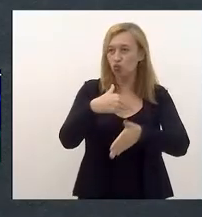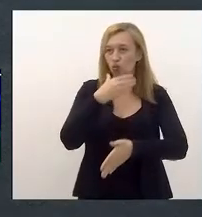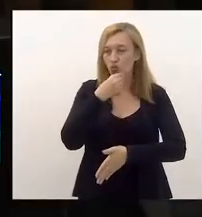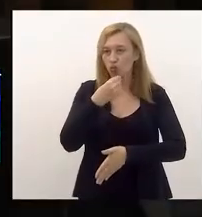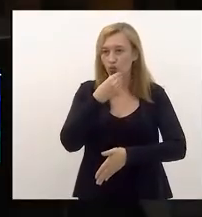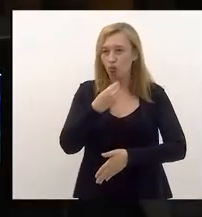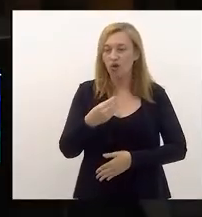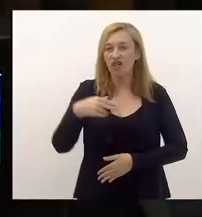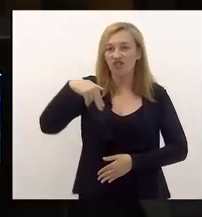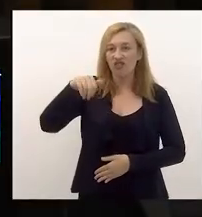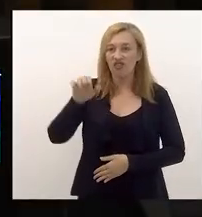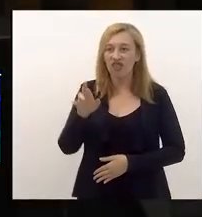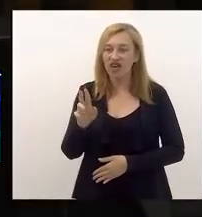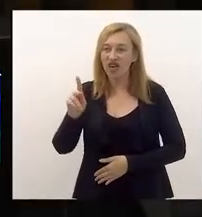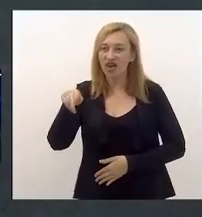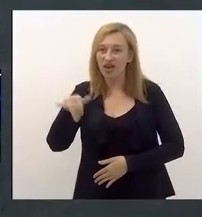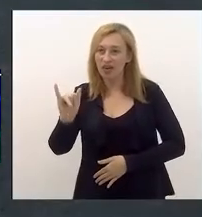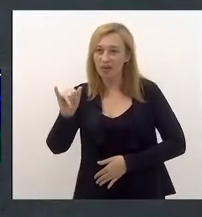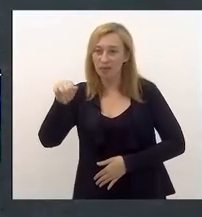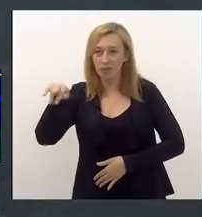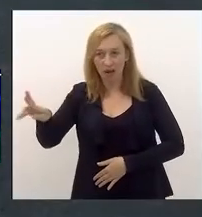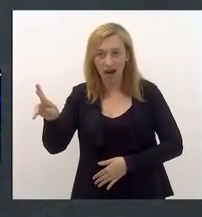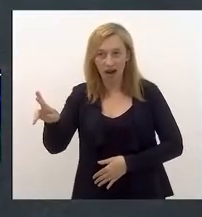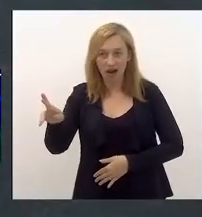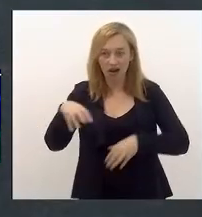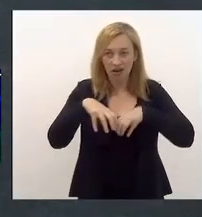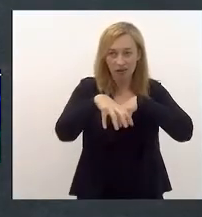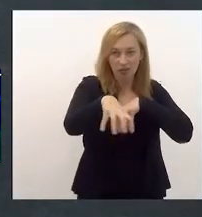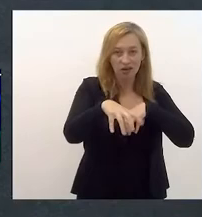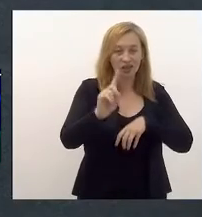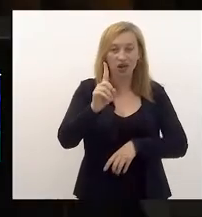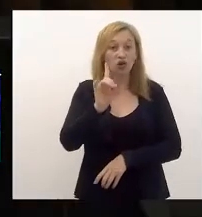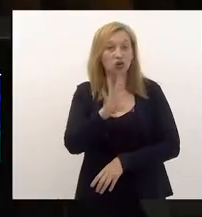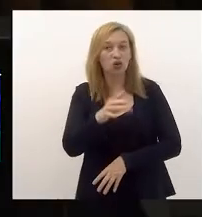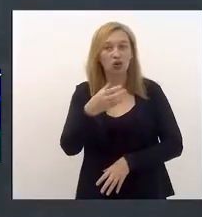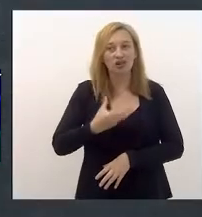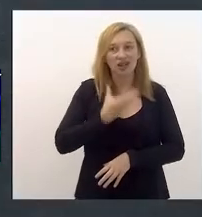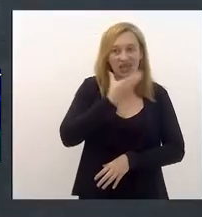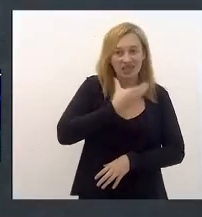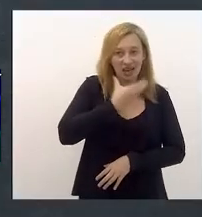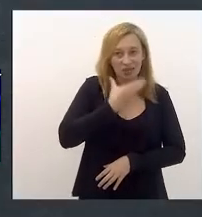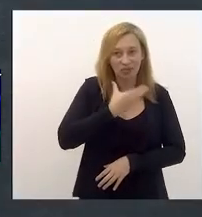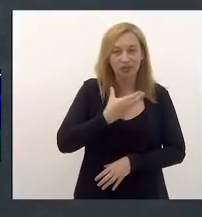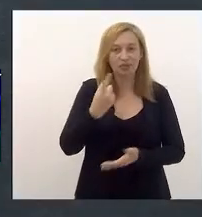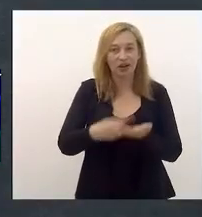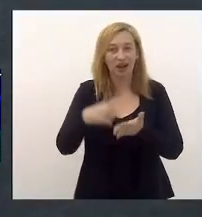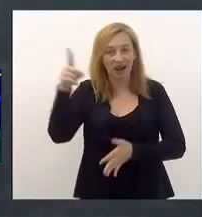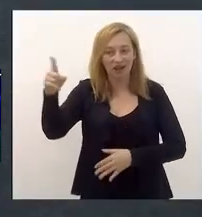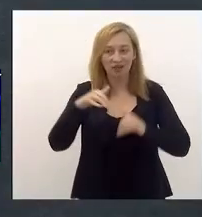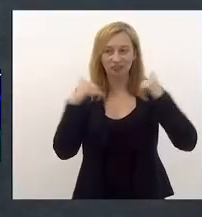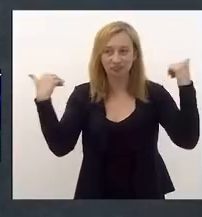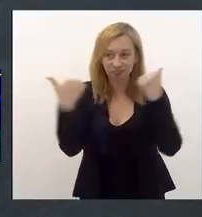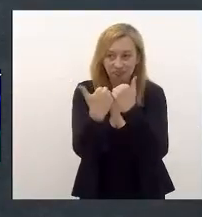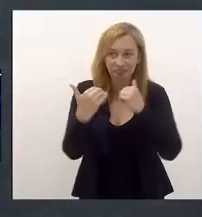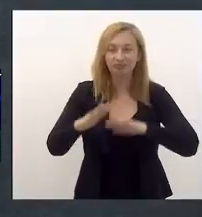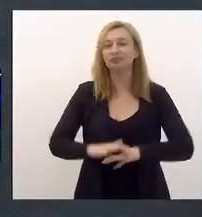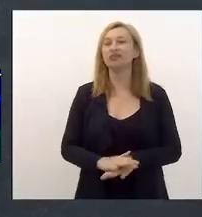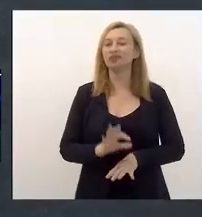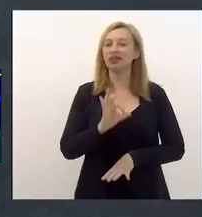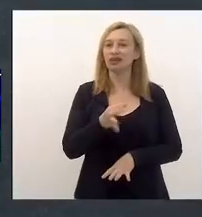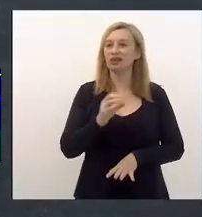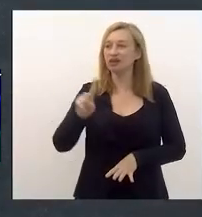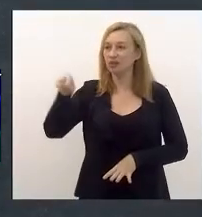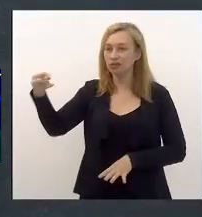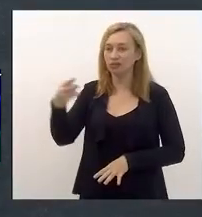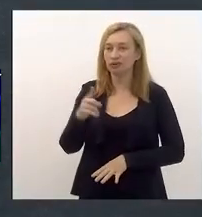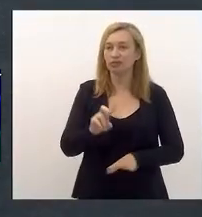Neymar de forma remota. Não, aí vou marcar para dezembro. Será em dezembro, lá no Maracanã. Mas a sanção, possivelmente na próxima